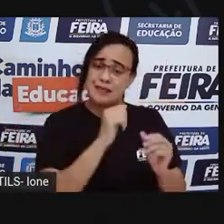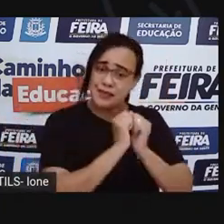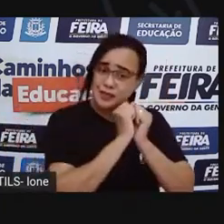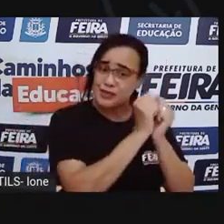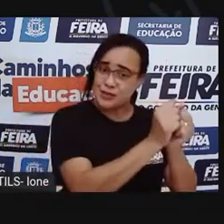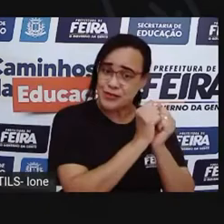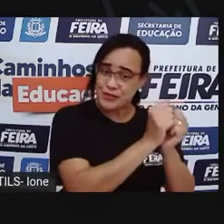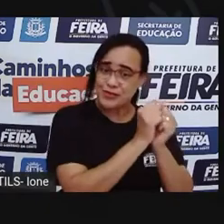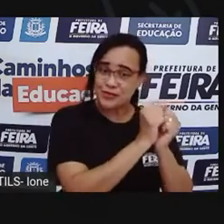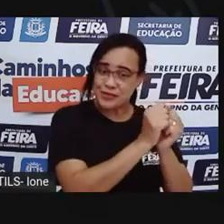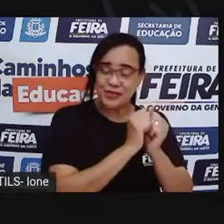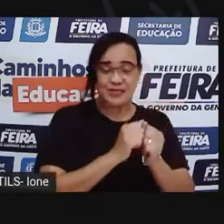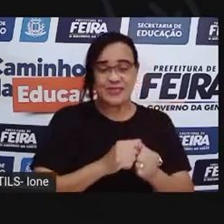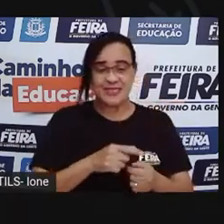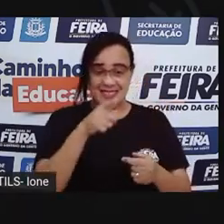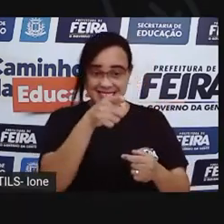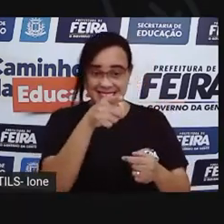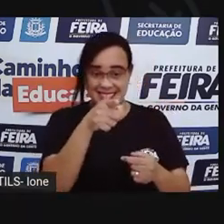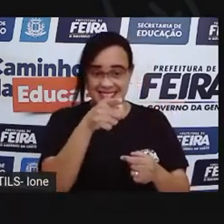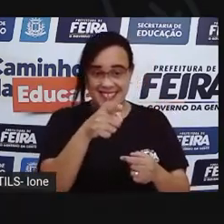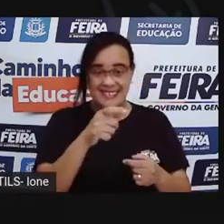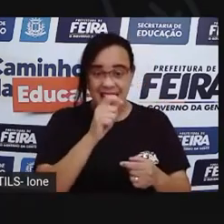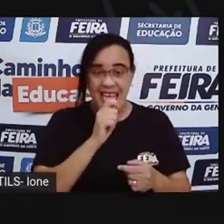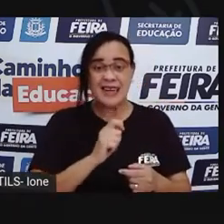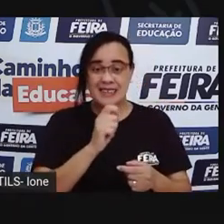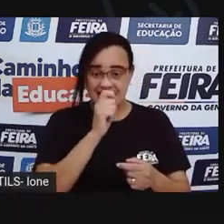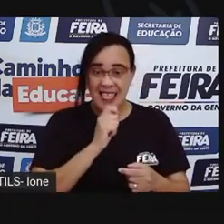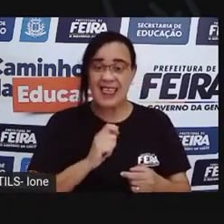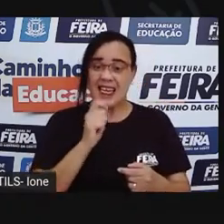a sorveteria.